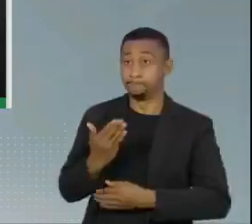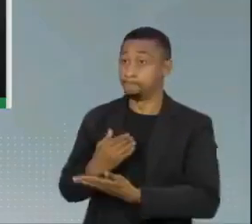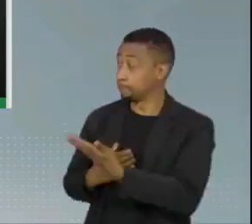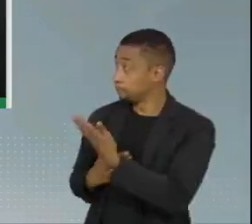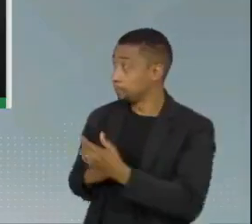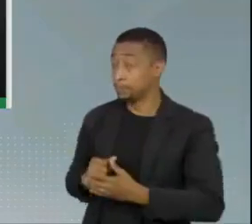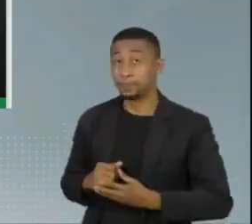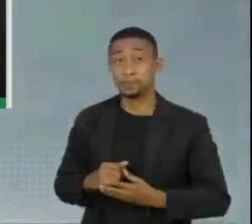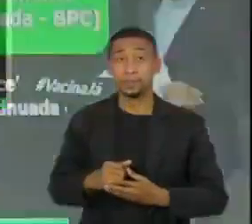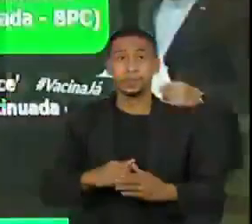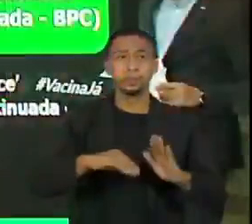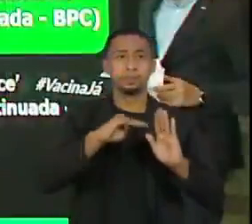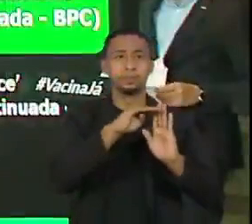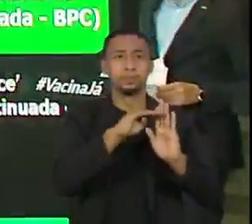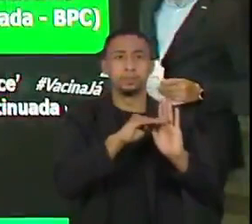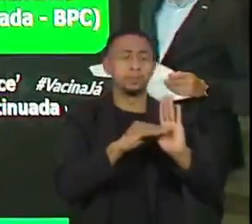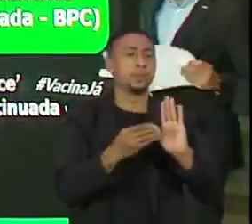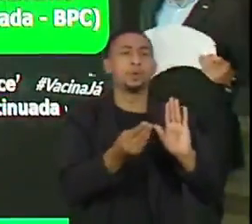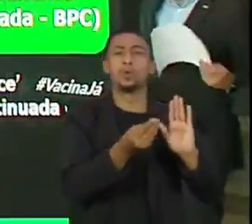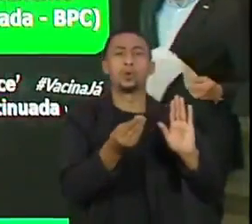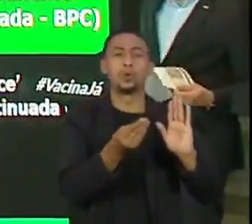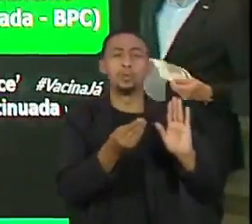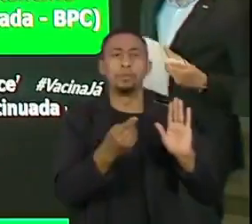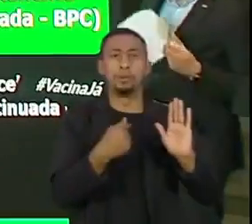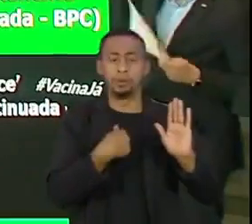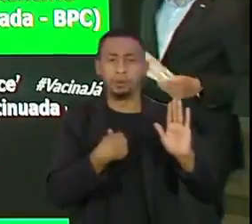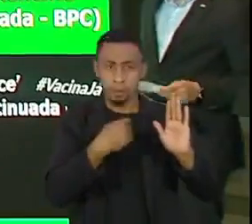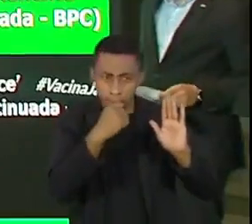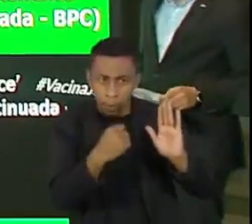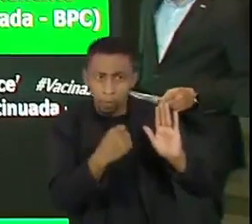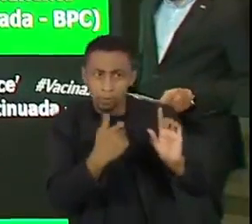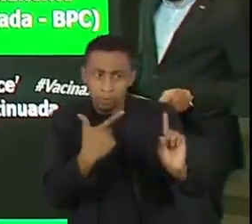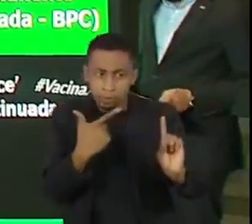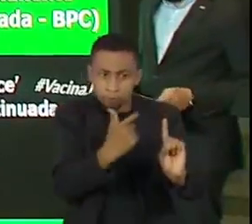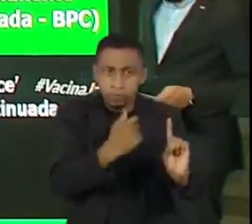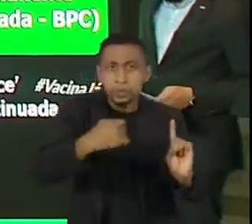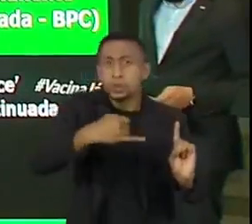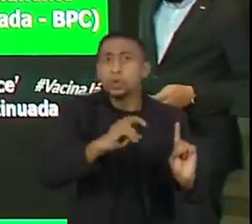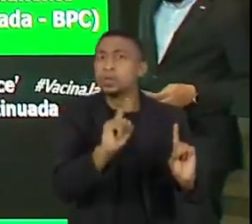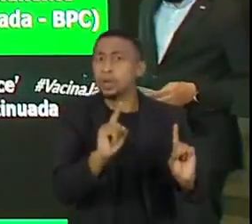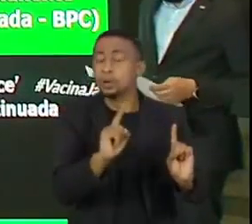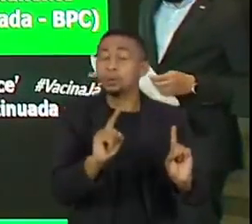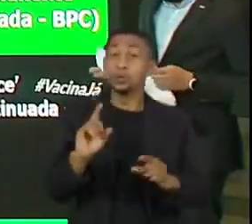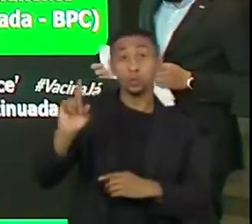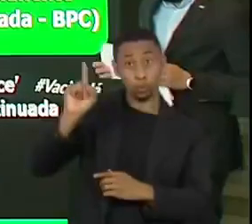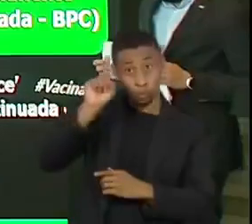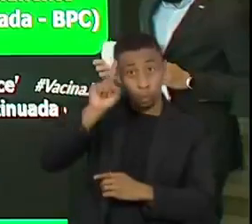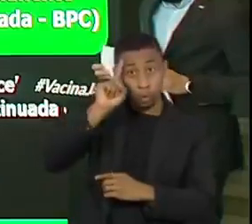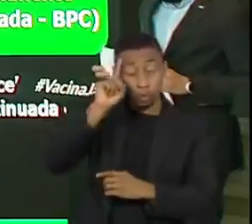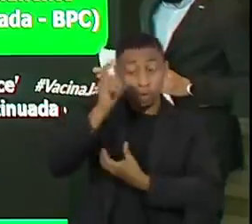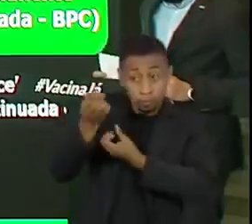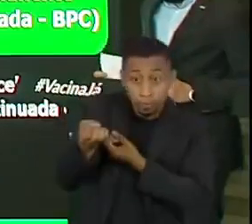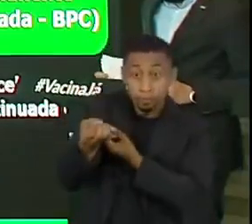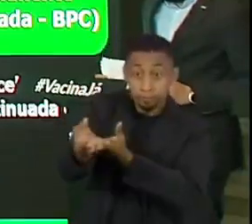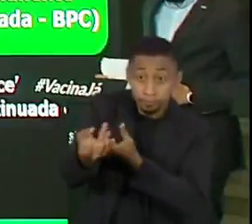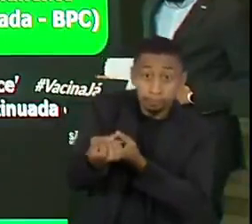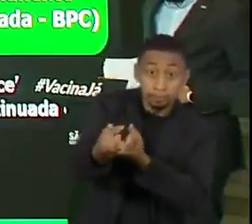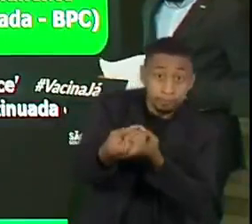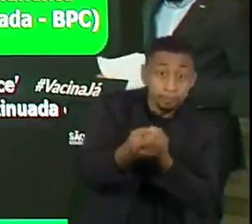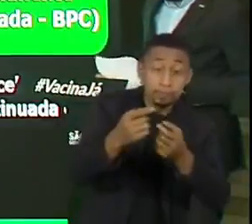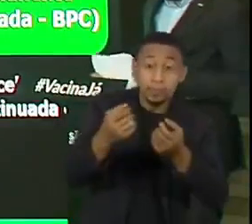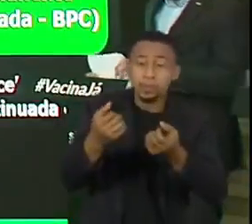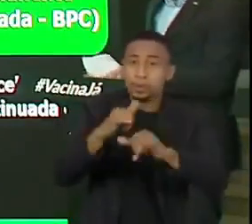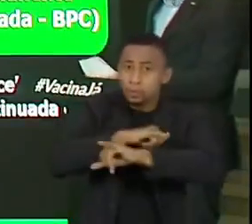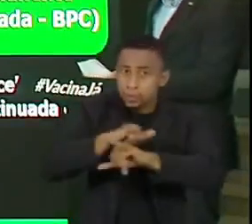critérios para vacinação, isso é uma questão também muito importante, que nós estamos todos os dias falando, a imprensa também nos cobrando e as pessoas têm muitas